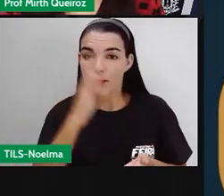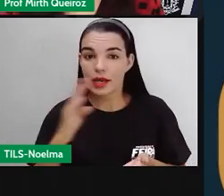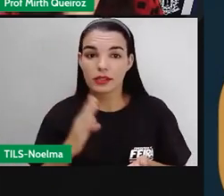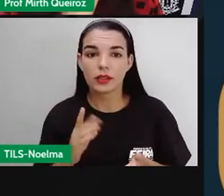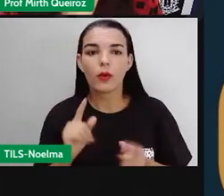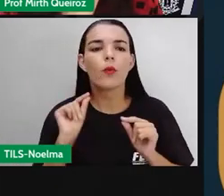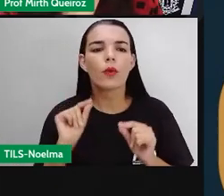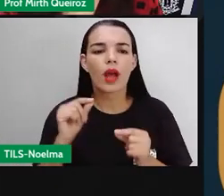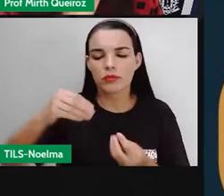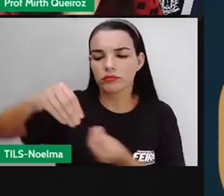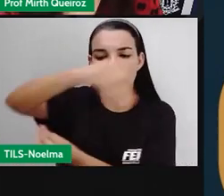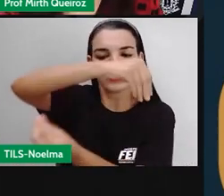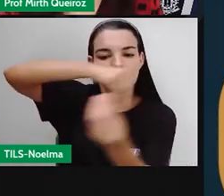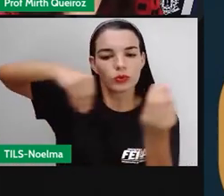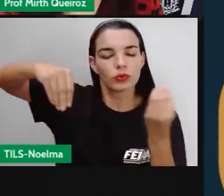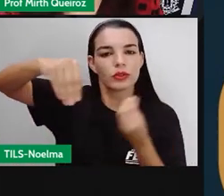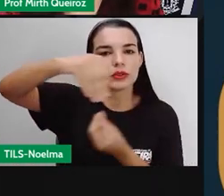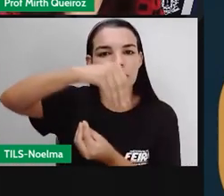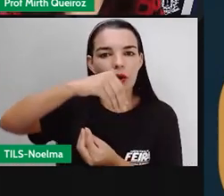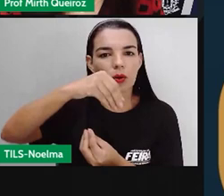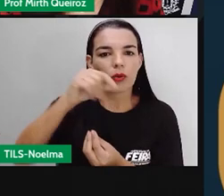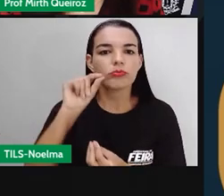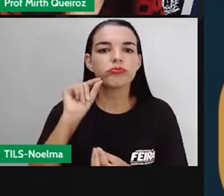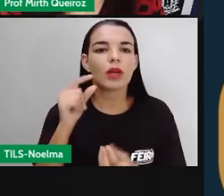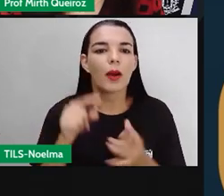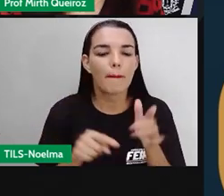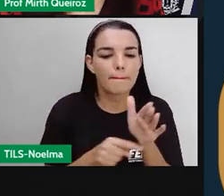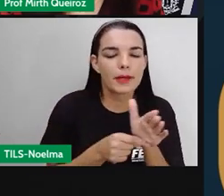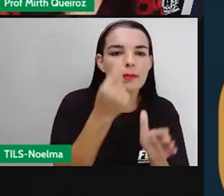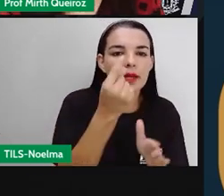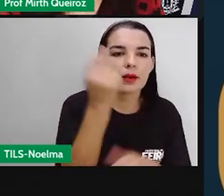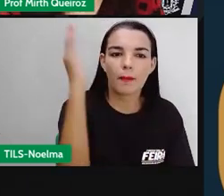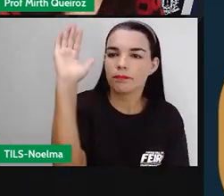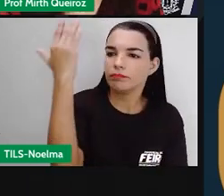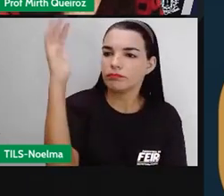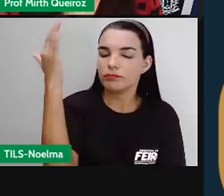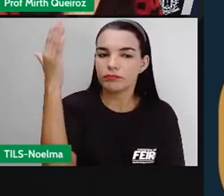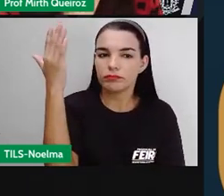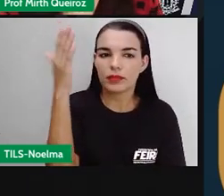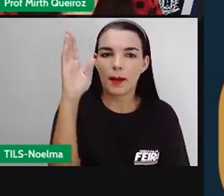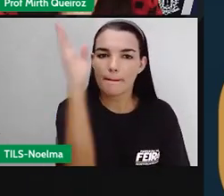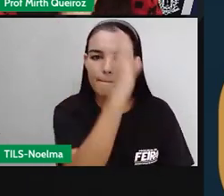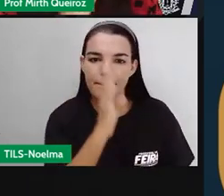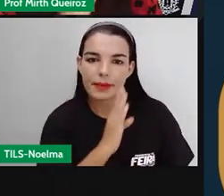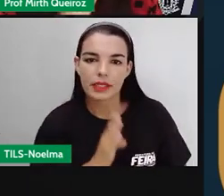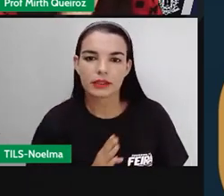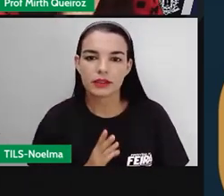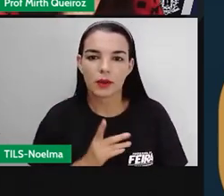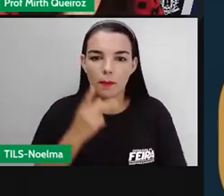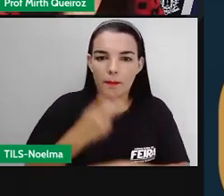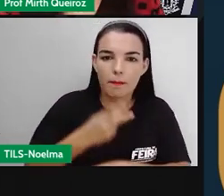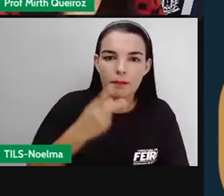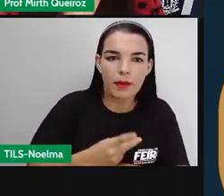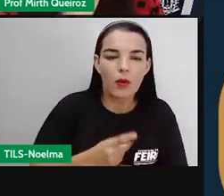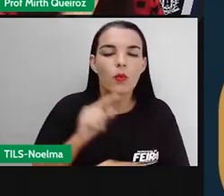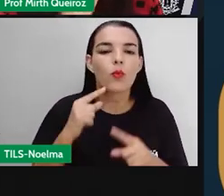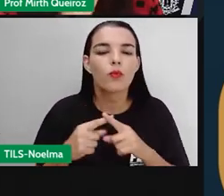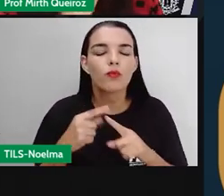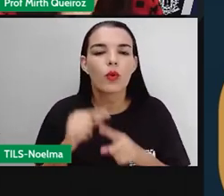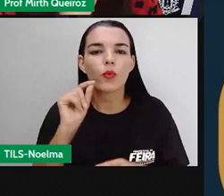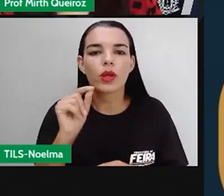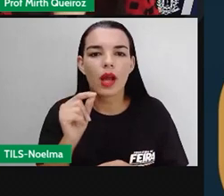quais? Primeiro, ciclo do pau-brasil, né? Houve a extração do pau-brasil, que era feita a partir do escambo, onde os índios